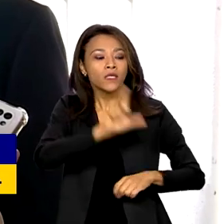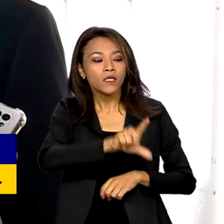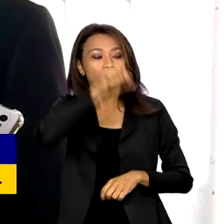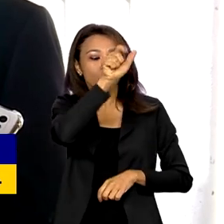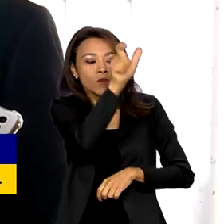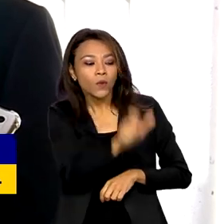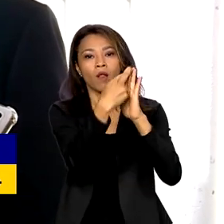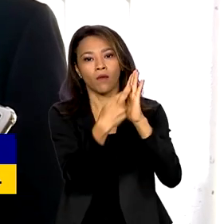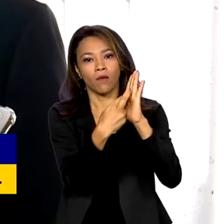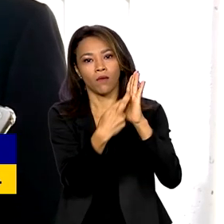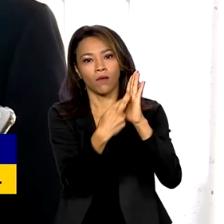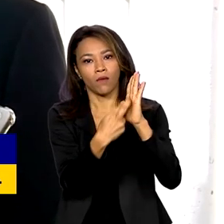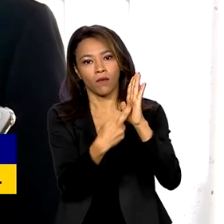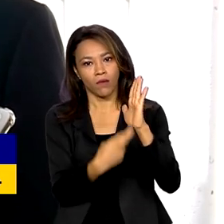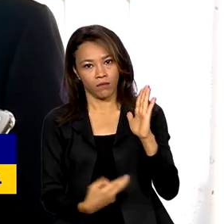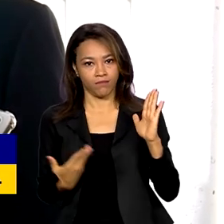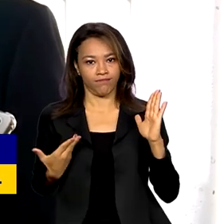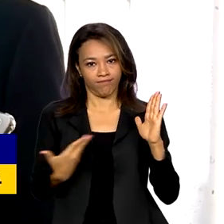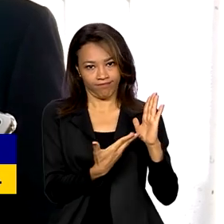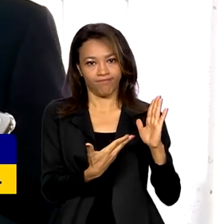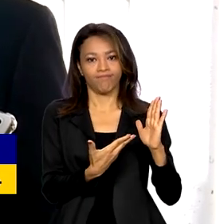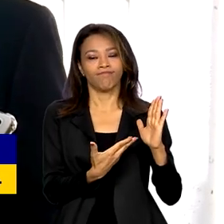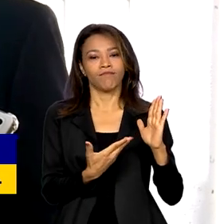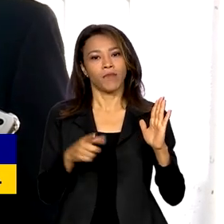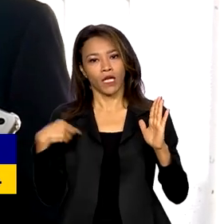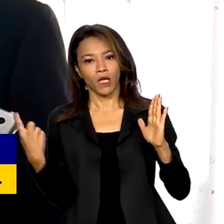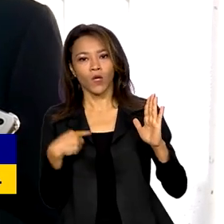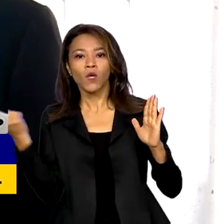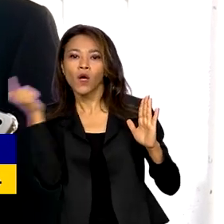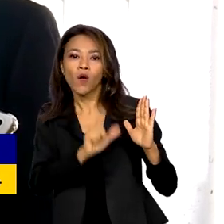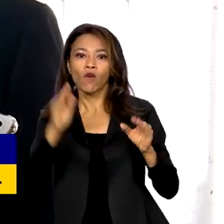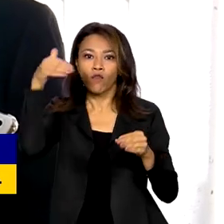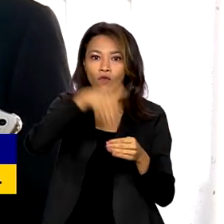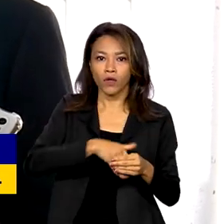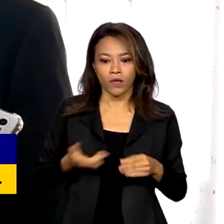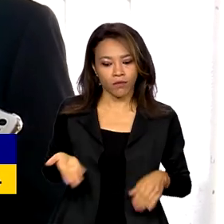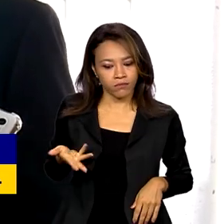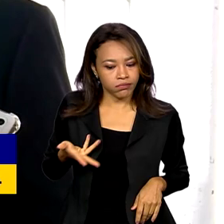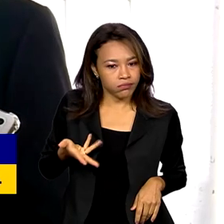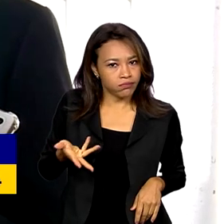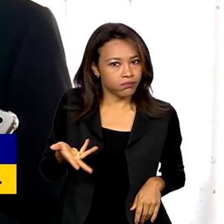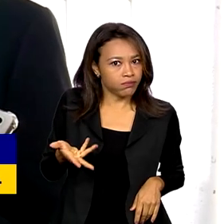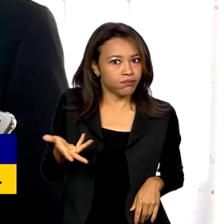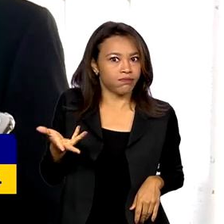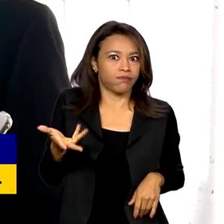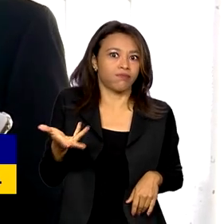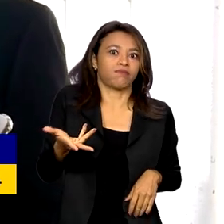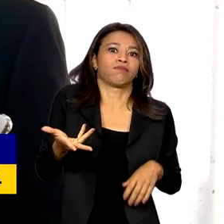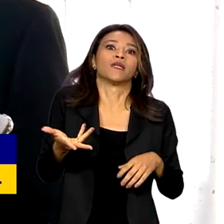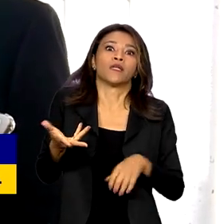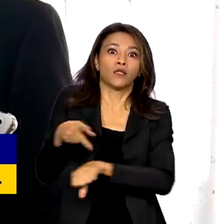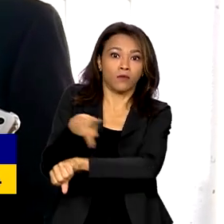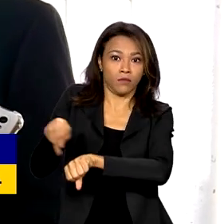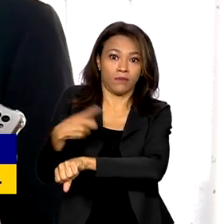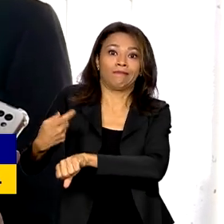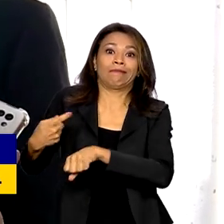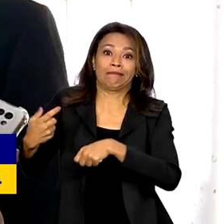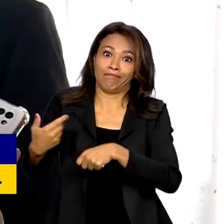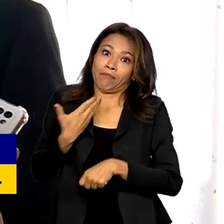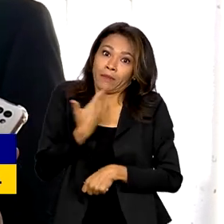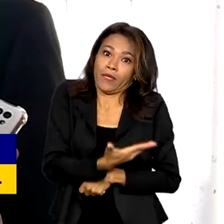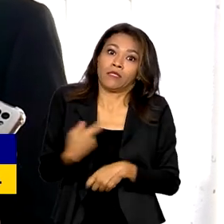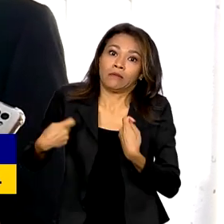marco fiscal para que a gente possa votá-lo na velocidade, na urgência que o país pede, da